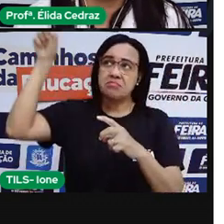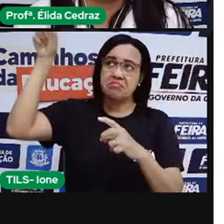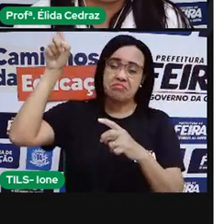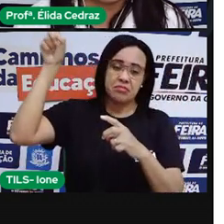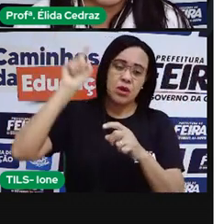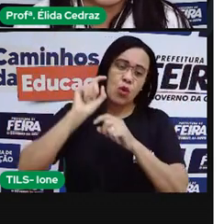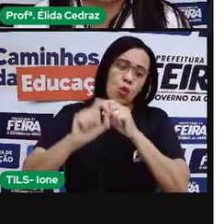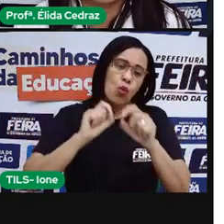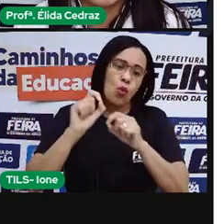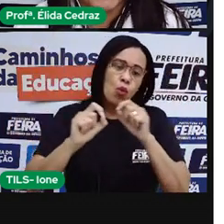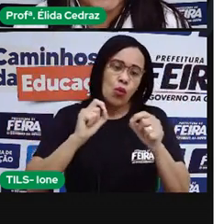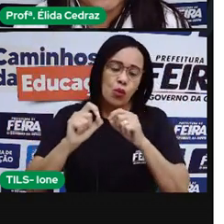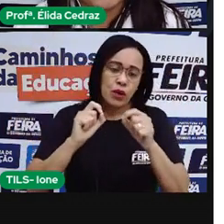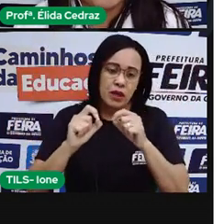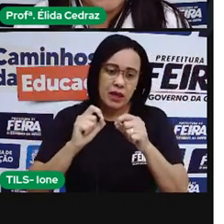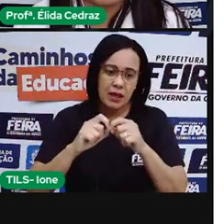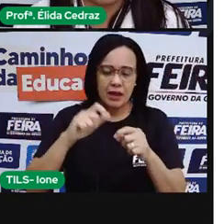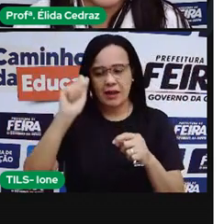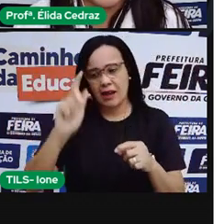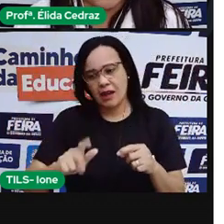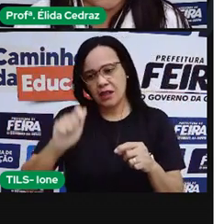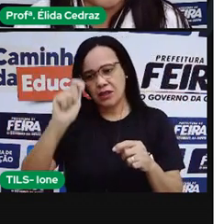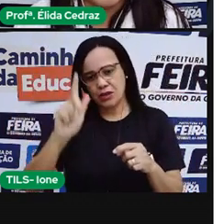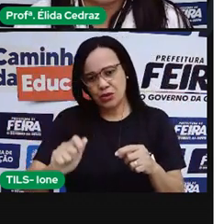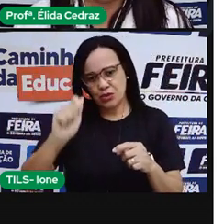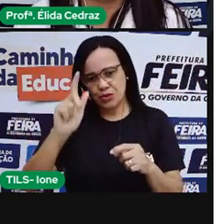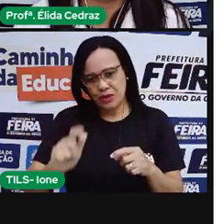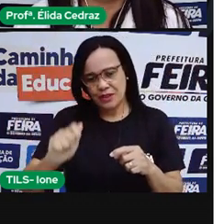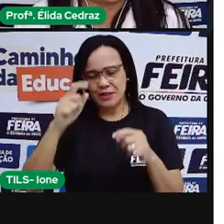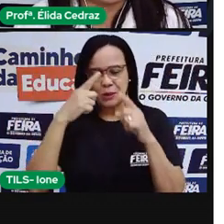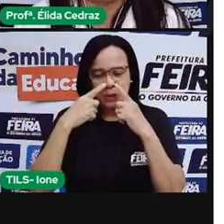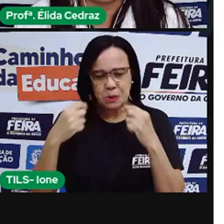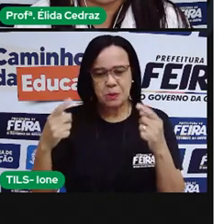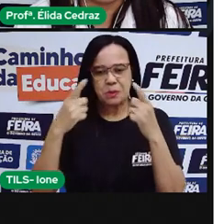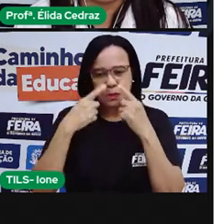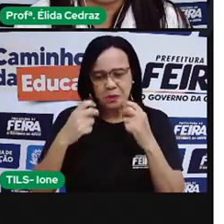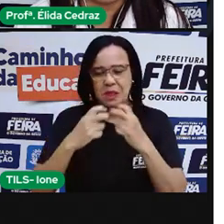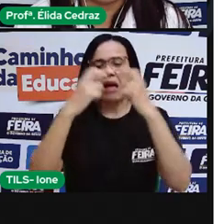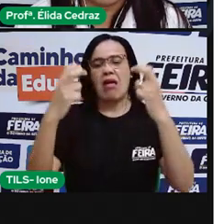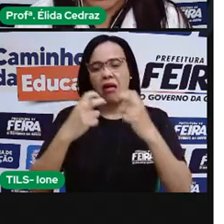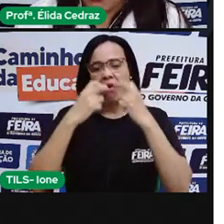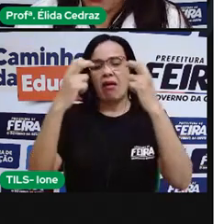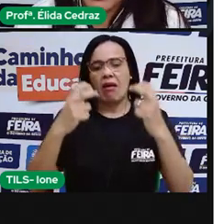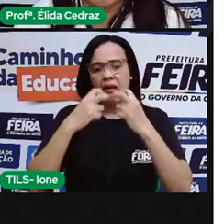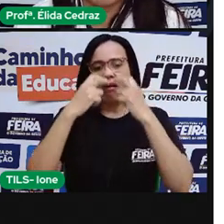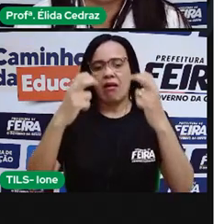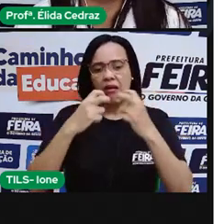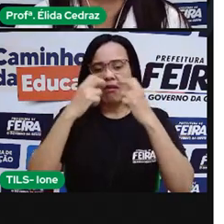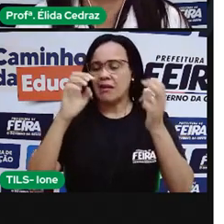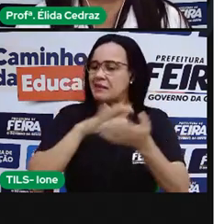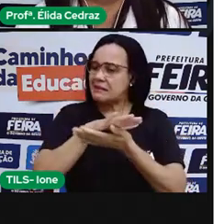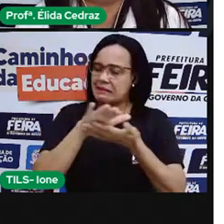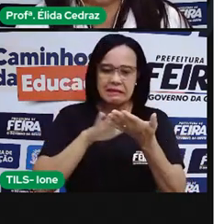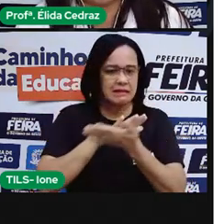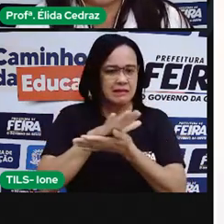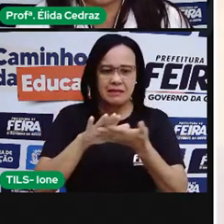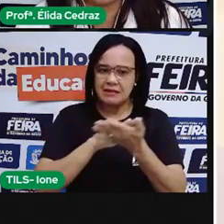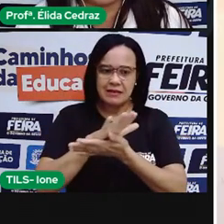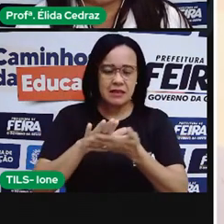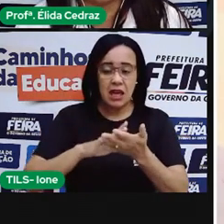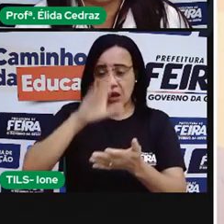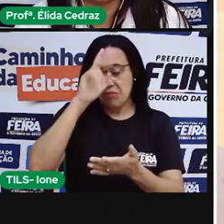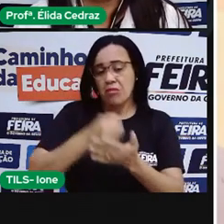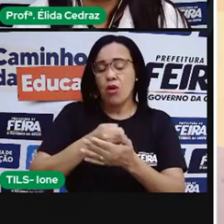tapete azulado chorou, berrou e nada adiantou. E finalmente, tomou uma